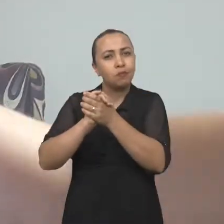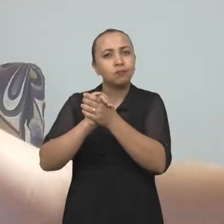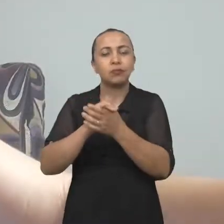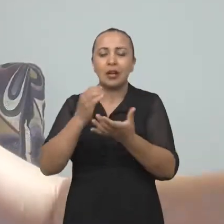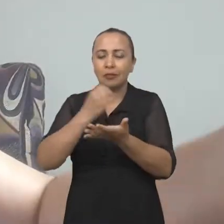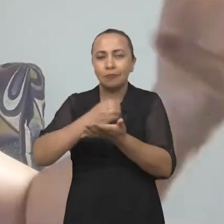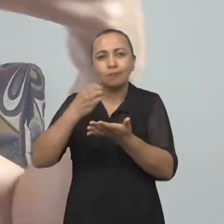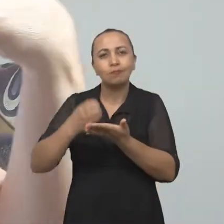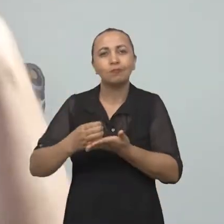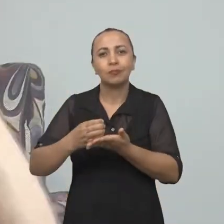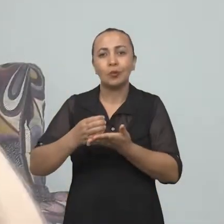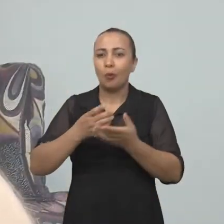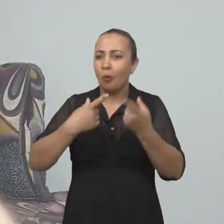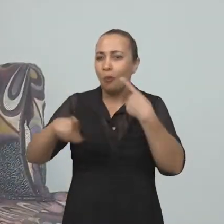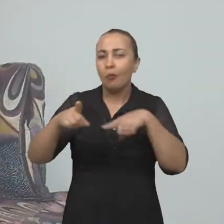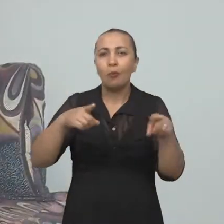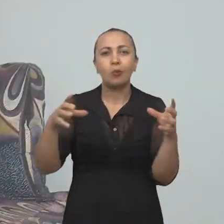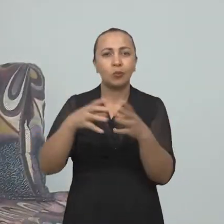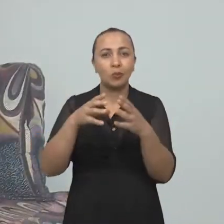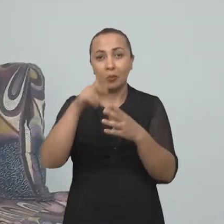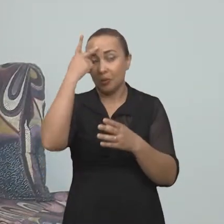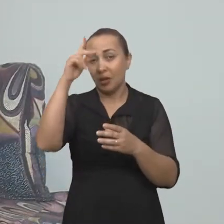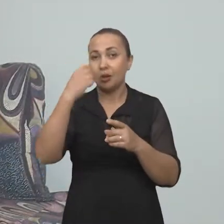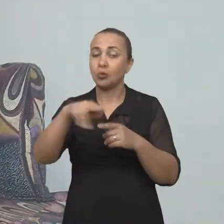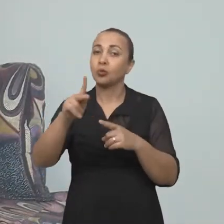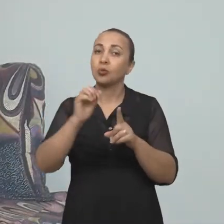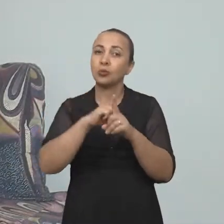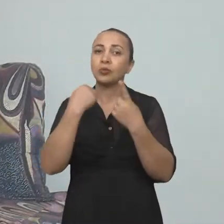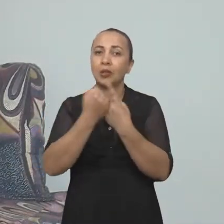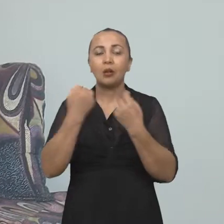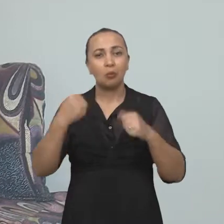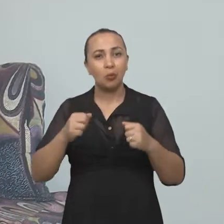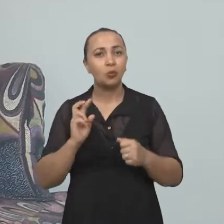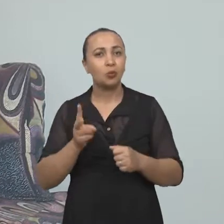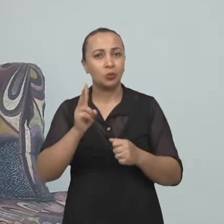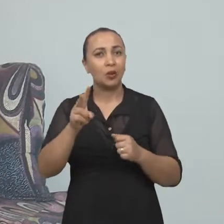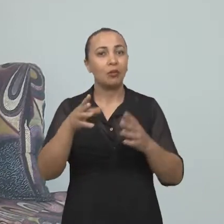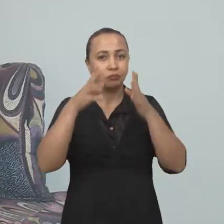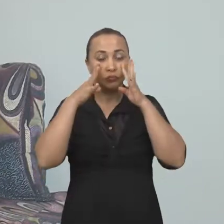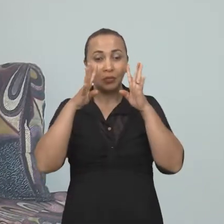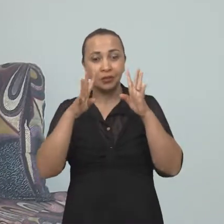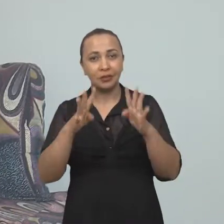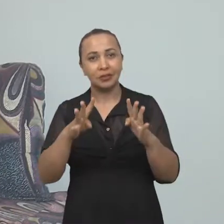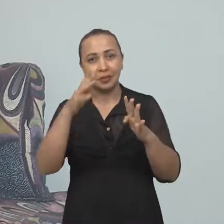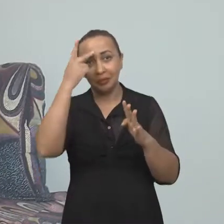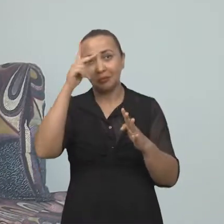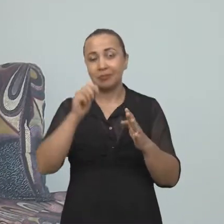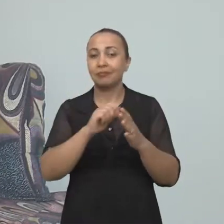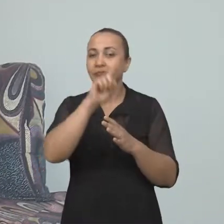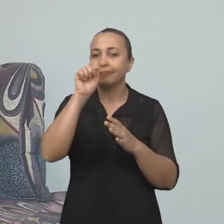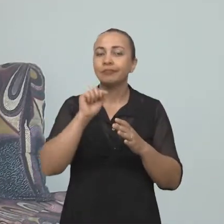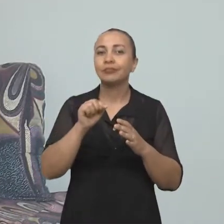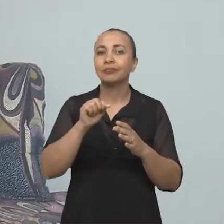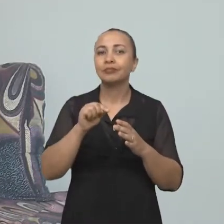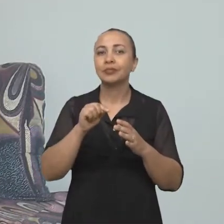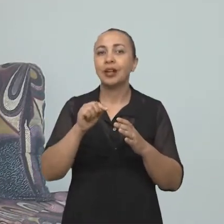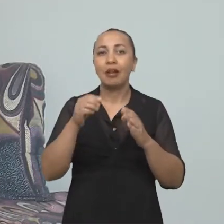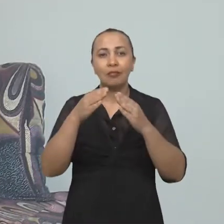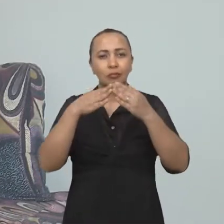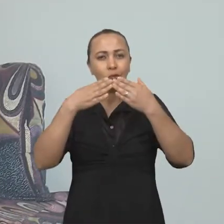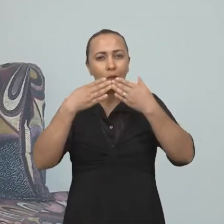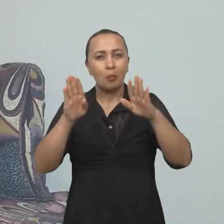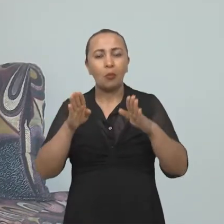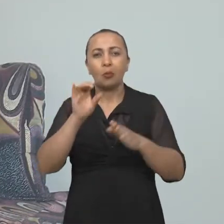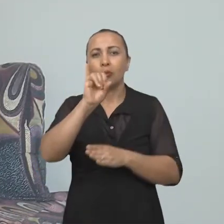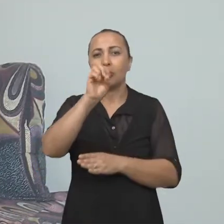outros grupos para que a sua sociedade possa se perpetuar, né? E aí ele chama atenção para a questão do tabu do